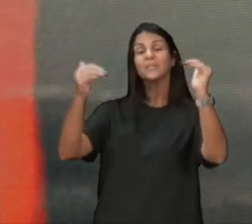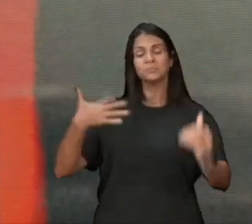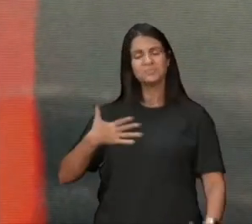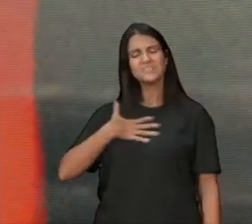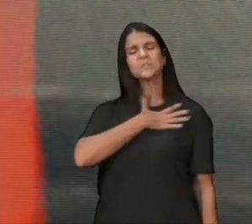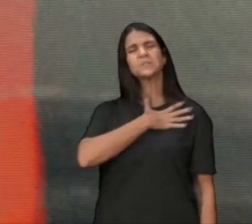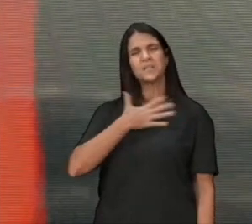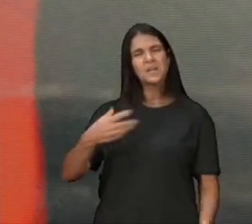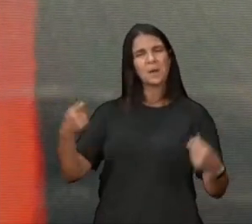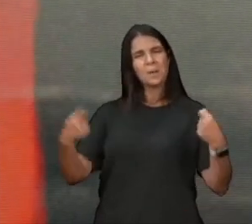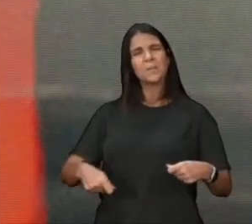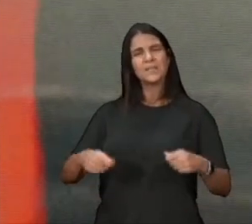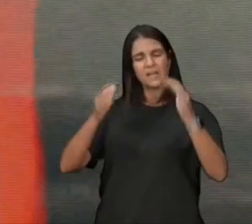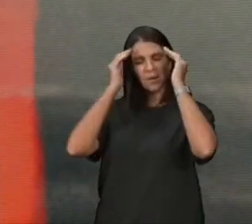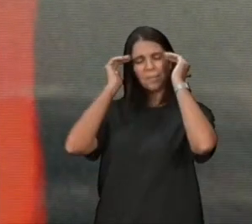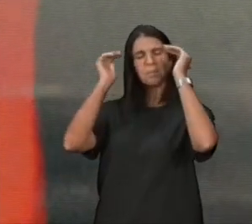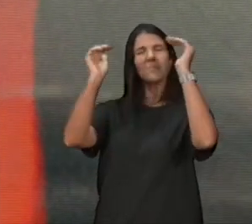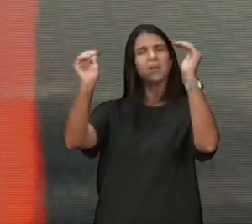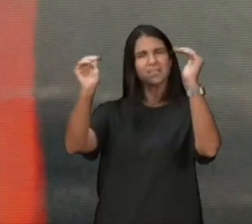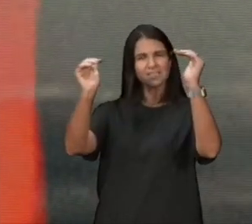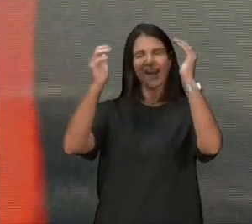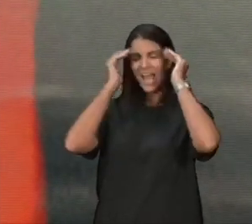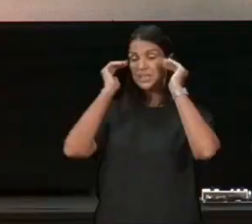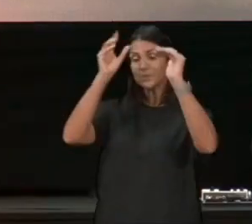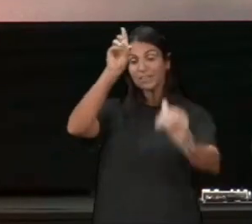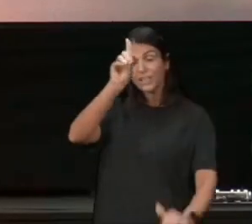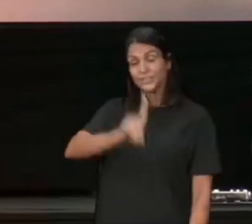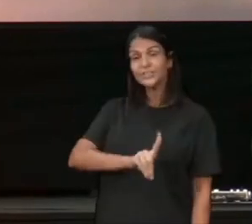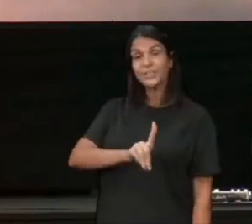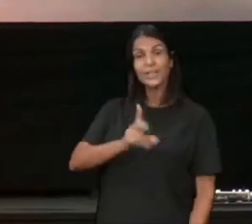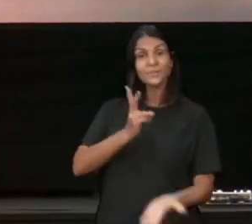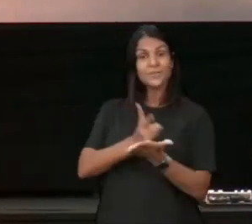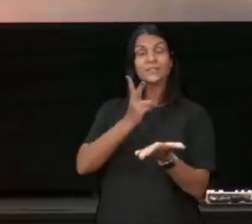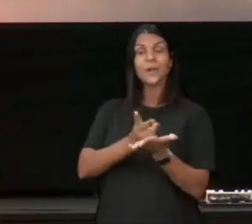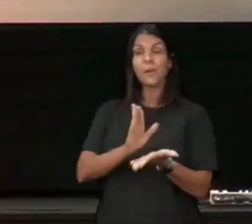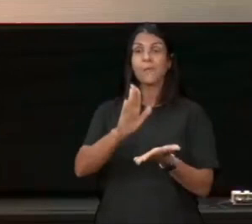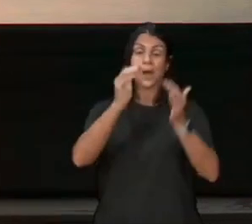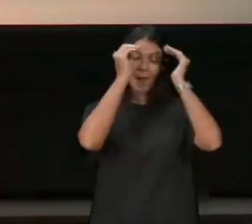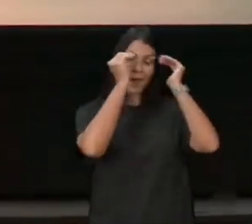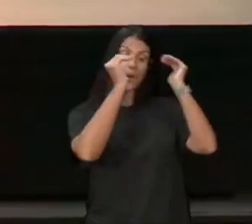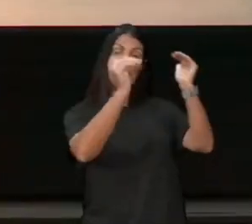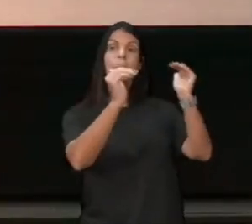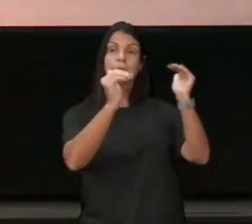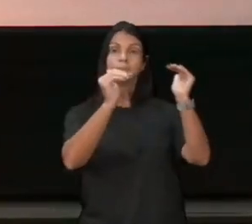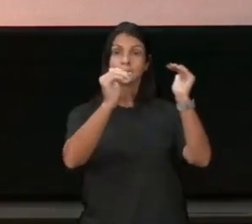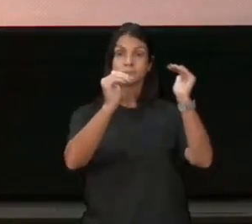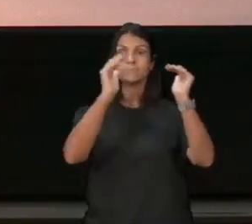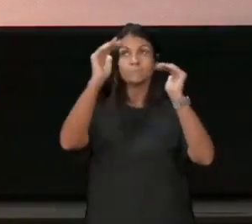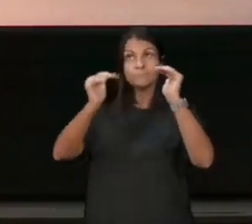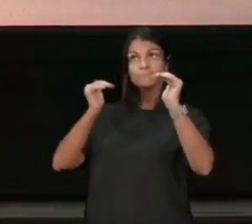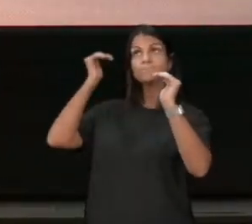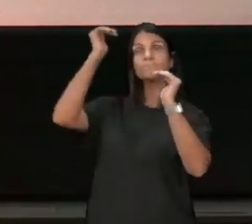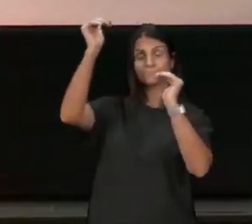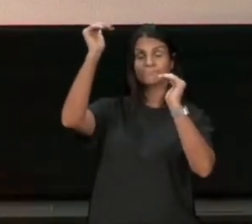reivindica o teu direito, mas respeitando quem está acima de você, é assim, senhor não, é ou não é, coronel Robson, general, para